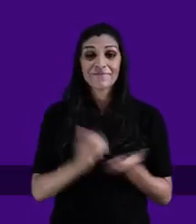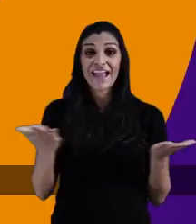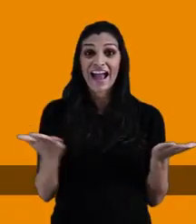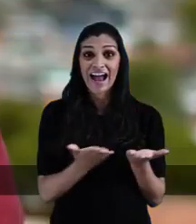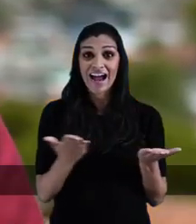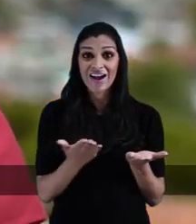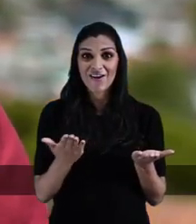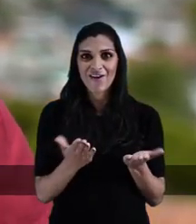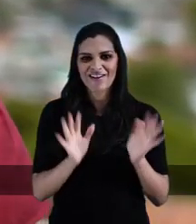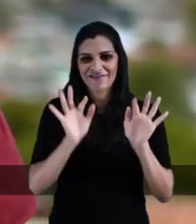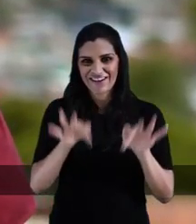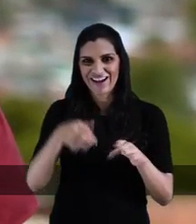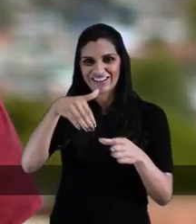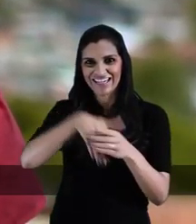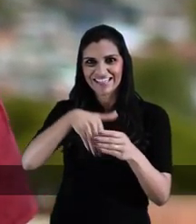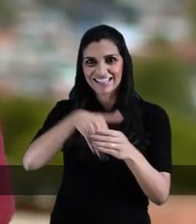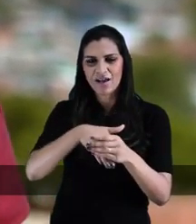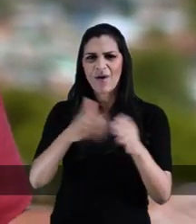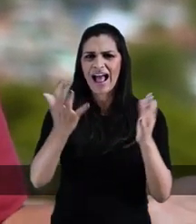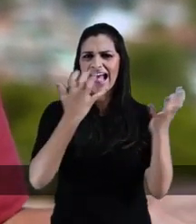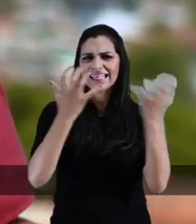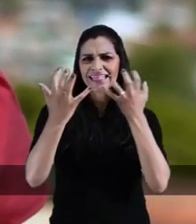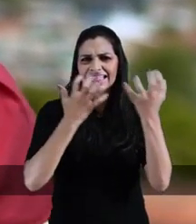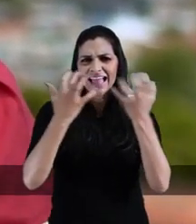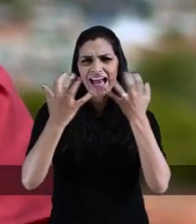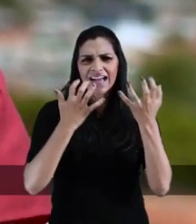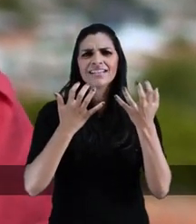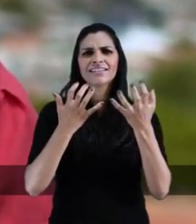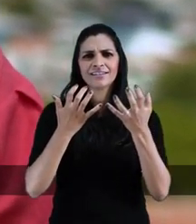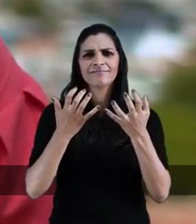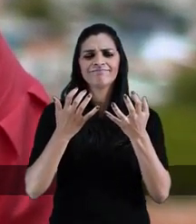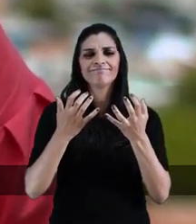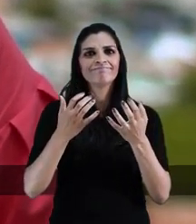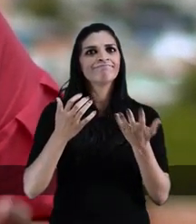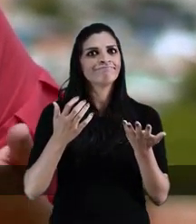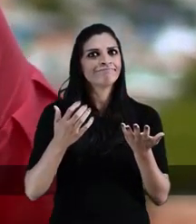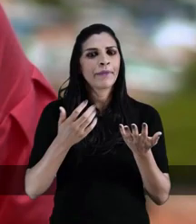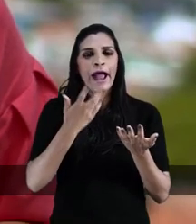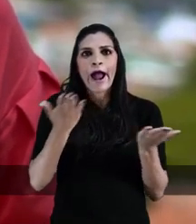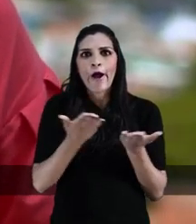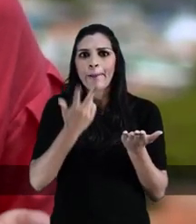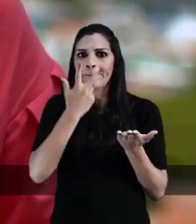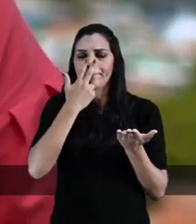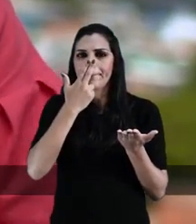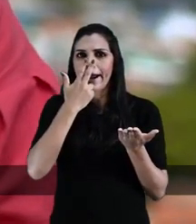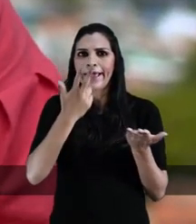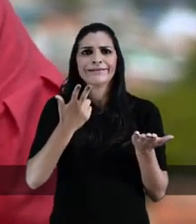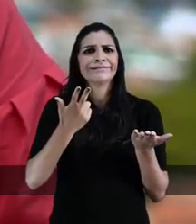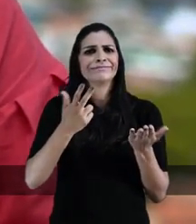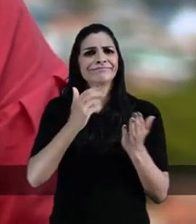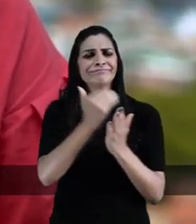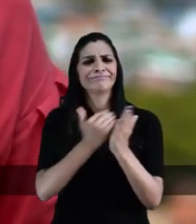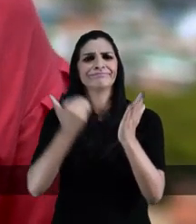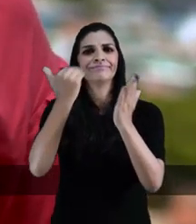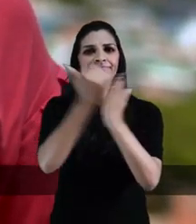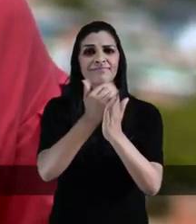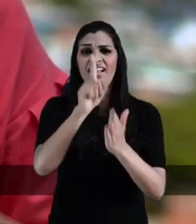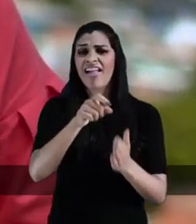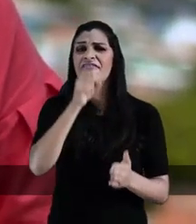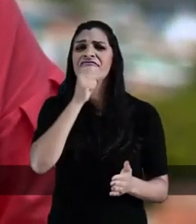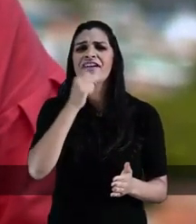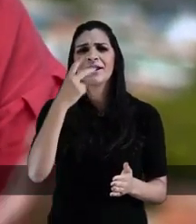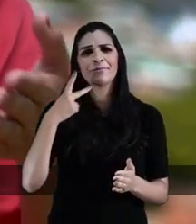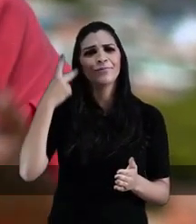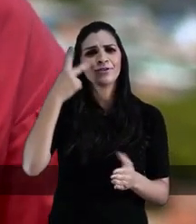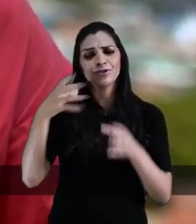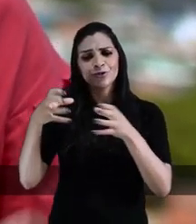Agora, no final da eleição, os ataques contra mim e contra a nossa candidatura são cada vez mais apelativos. É a velha